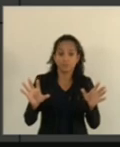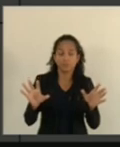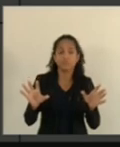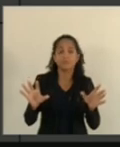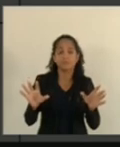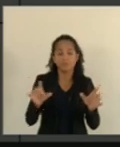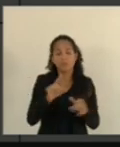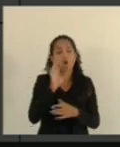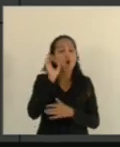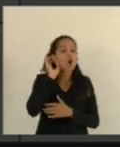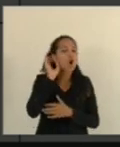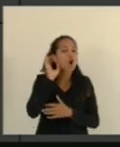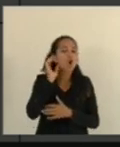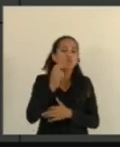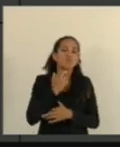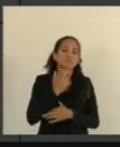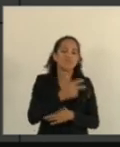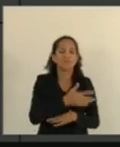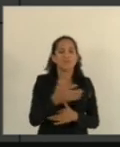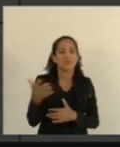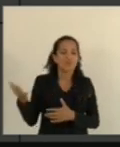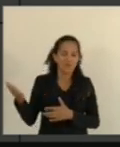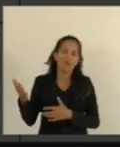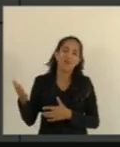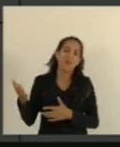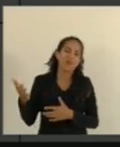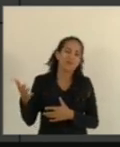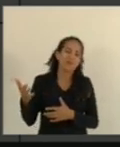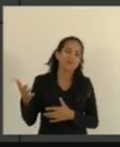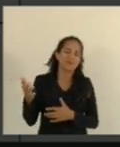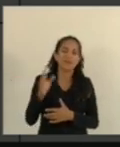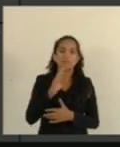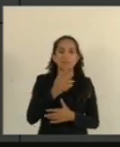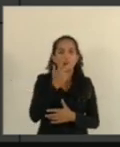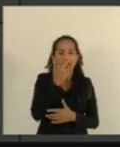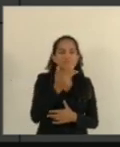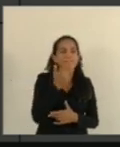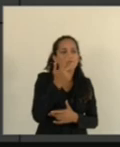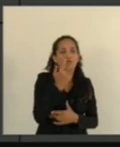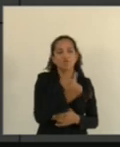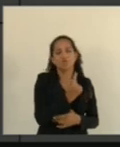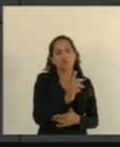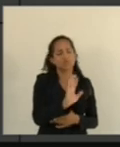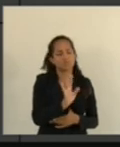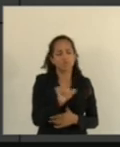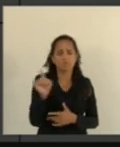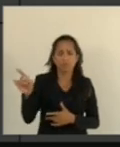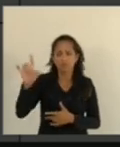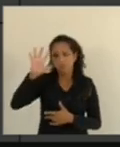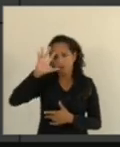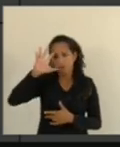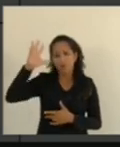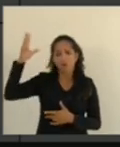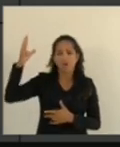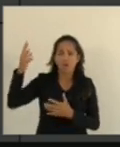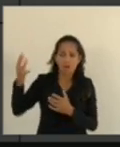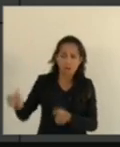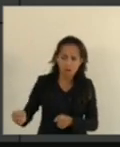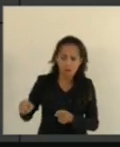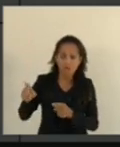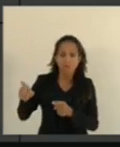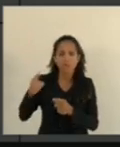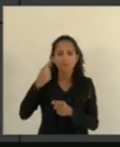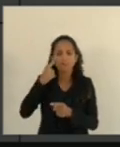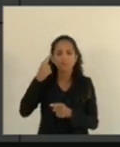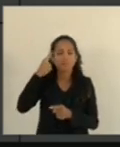a voz, porque ele não pode continuar pregando no deserto. É preciso de uma providência. É preciso que o governo abra os seus